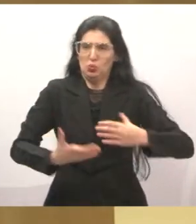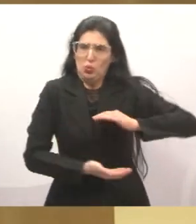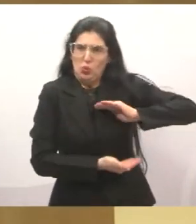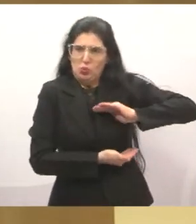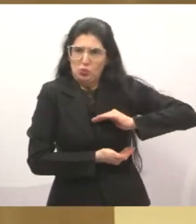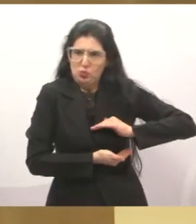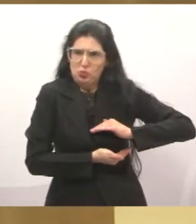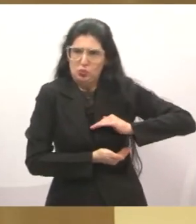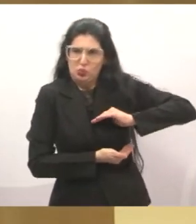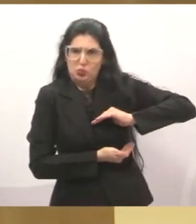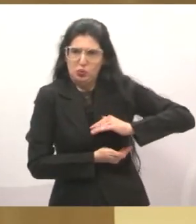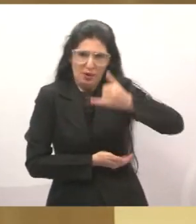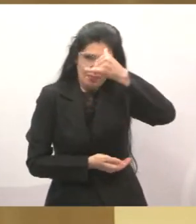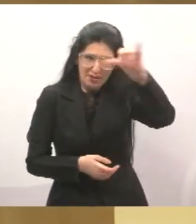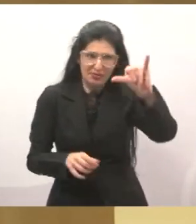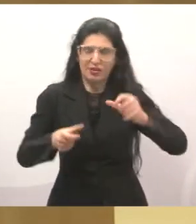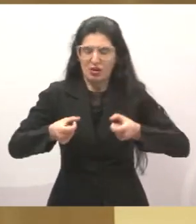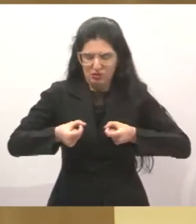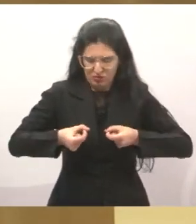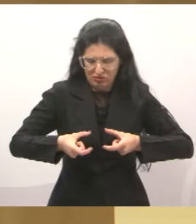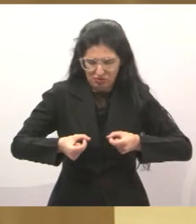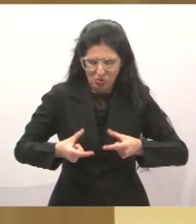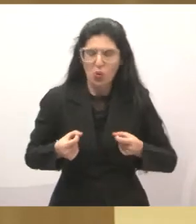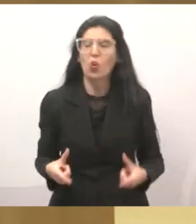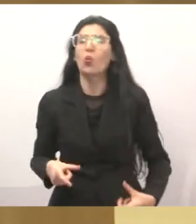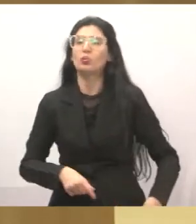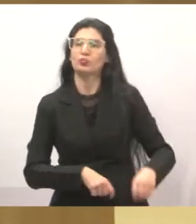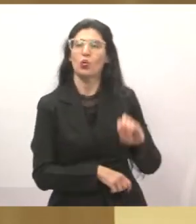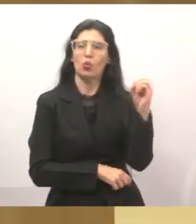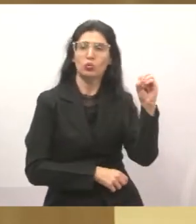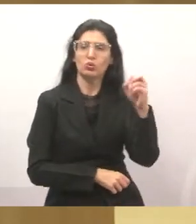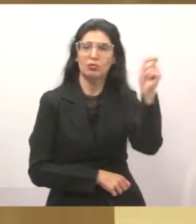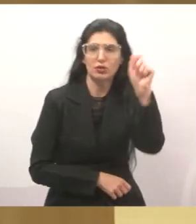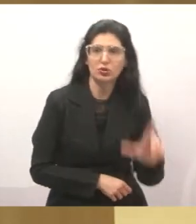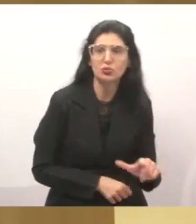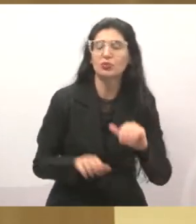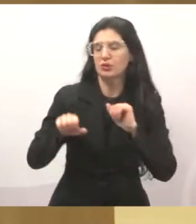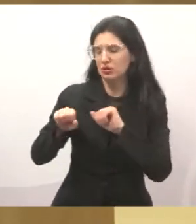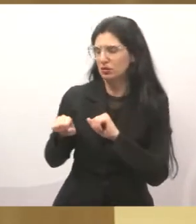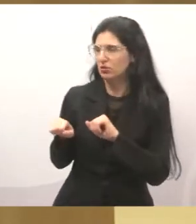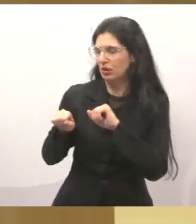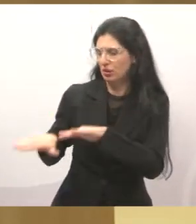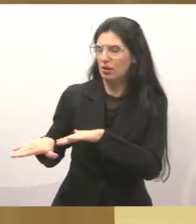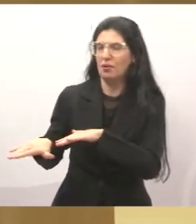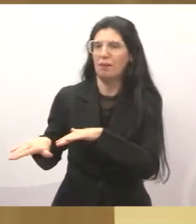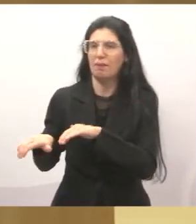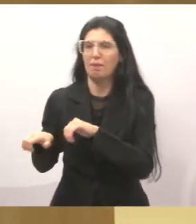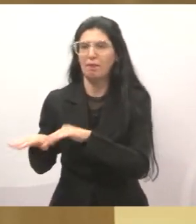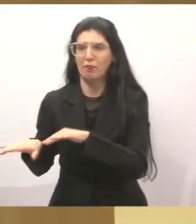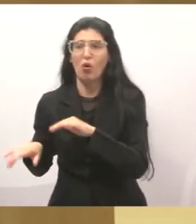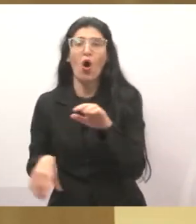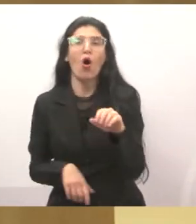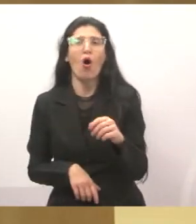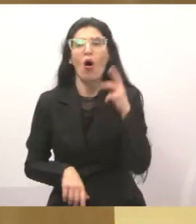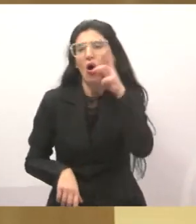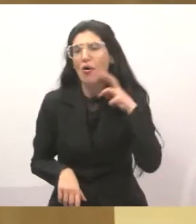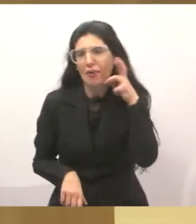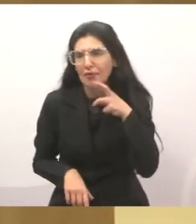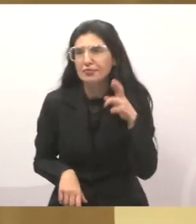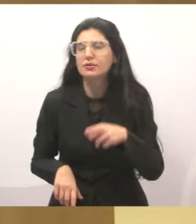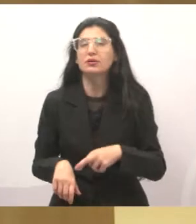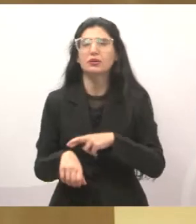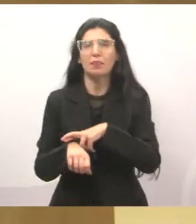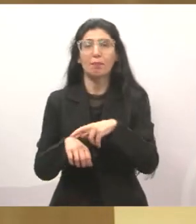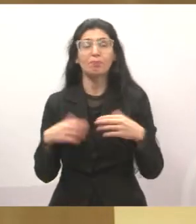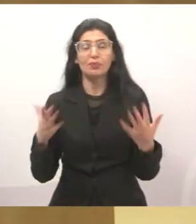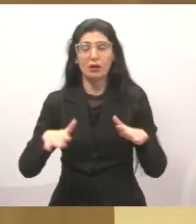Tem aí o Outubro Azul, Setembro Rosa. Enfim, são N programas que gastam